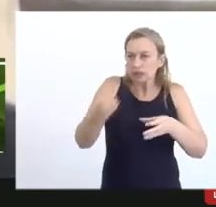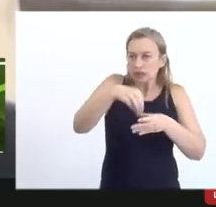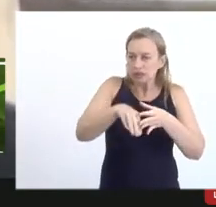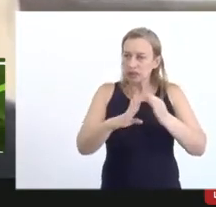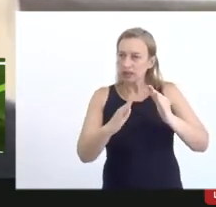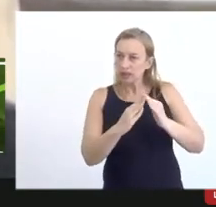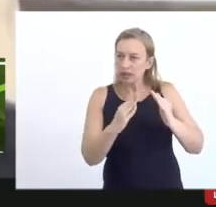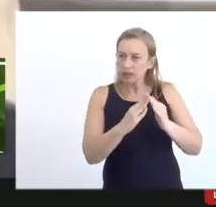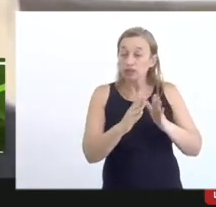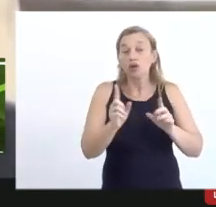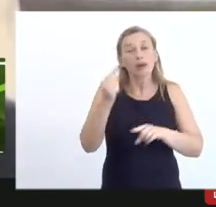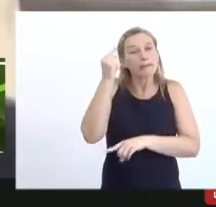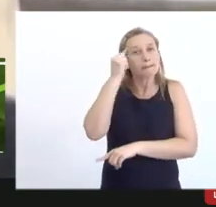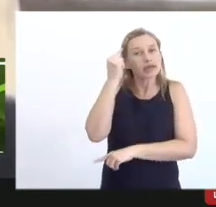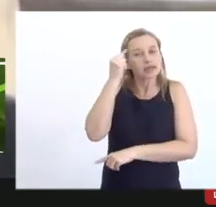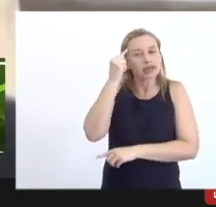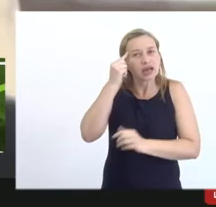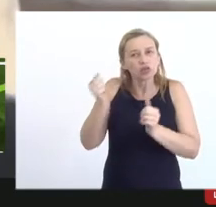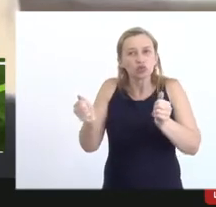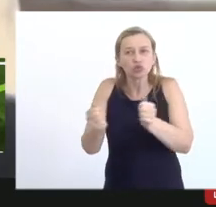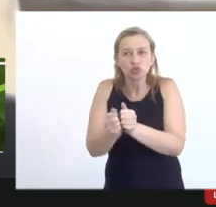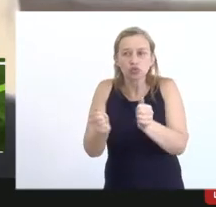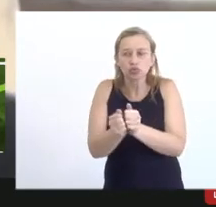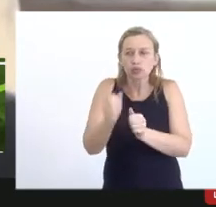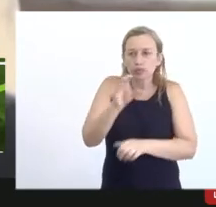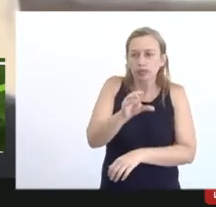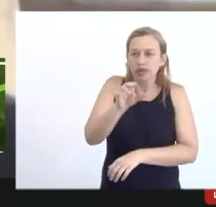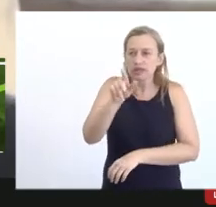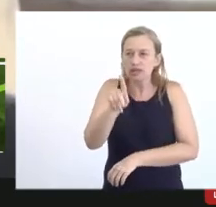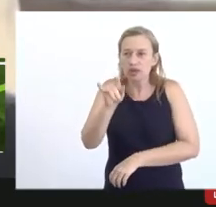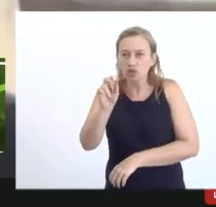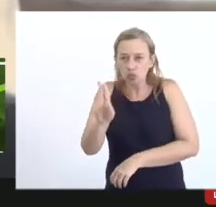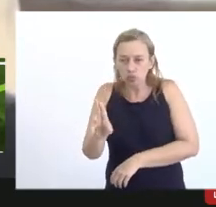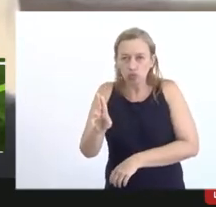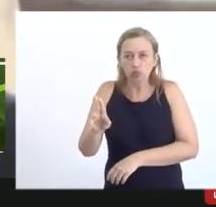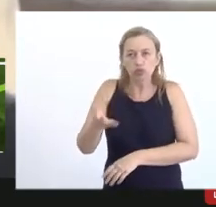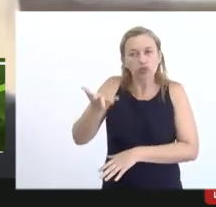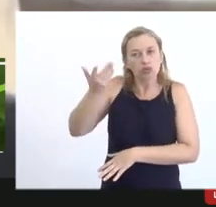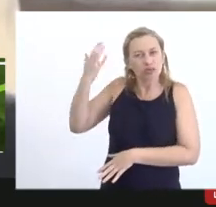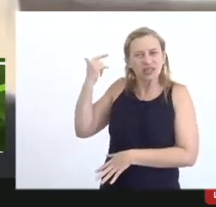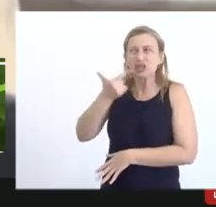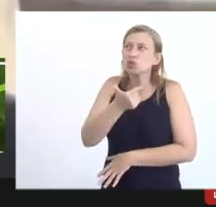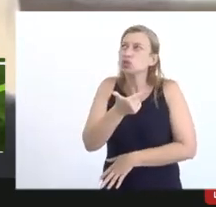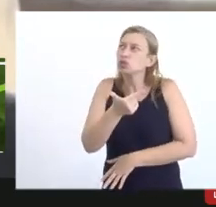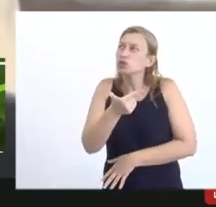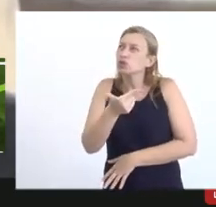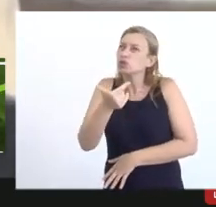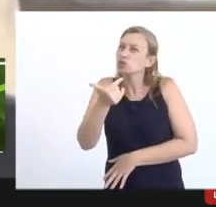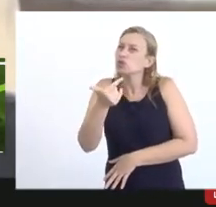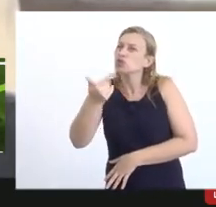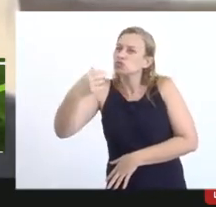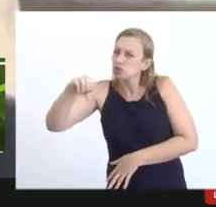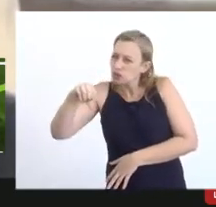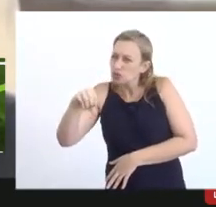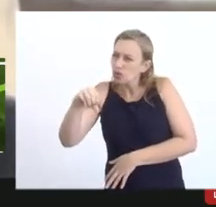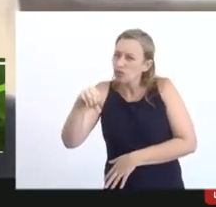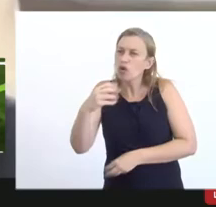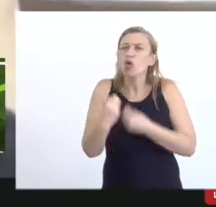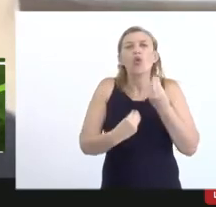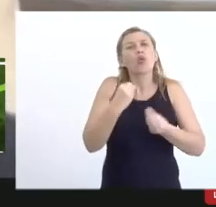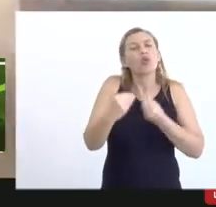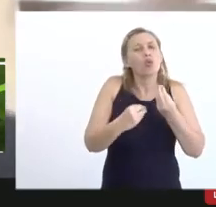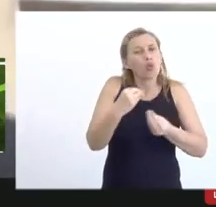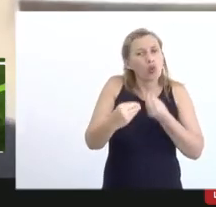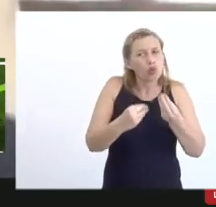foi pensado junto com o TCU na época em 2009 como seria